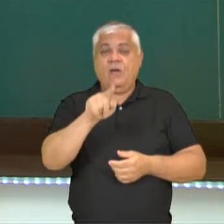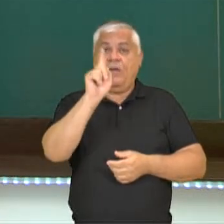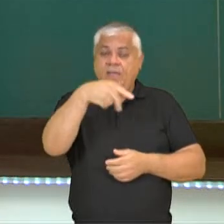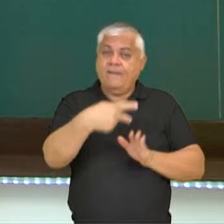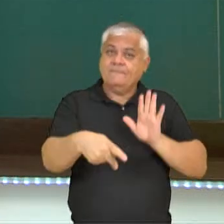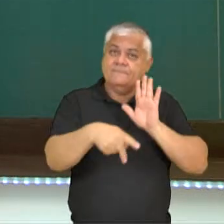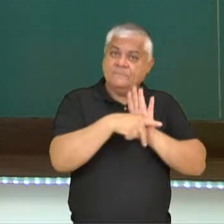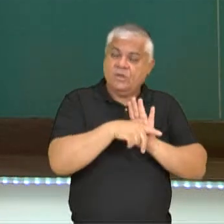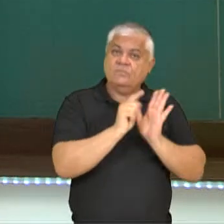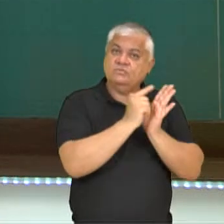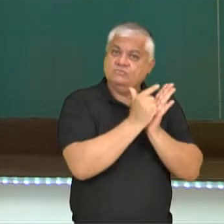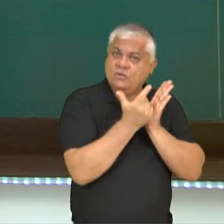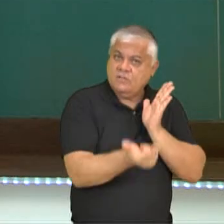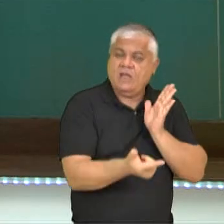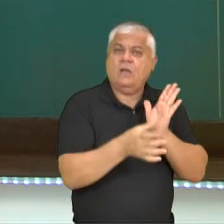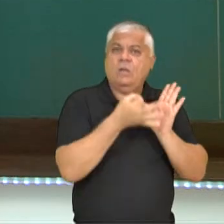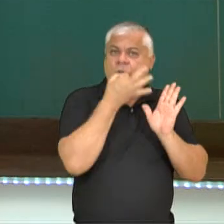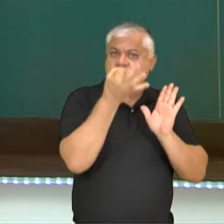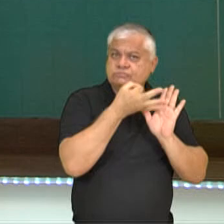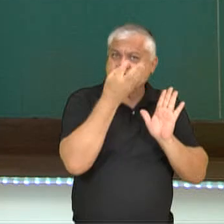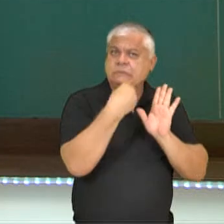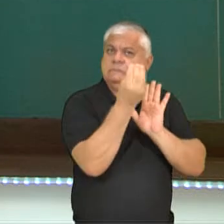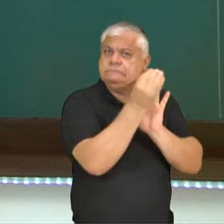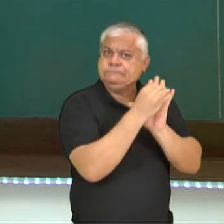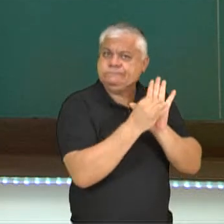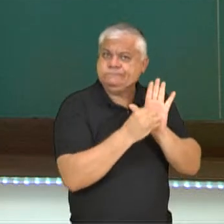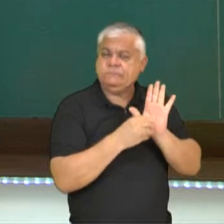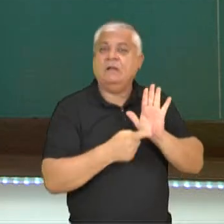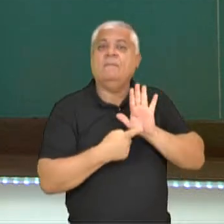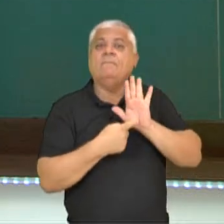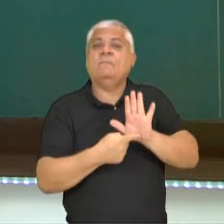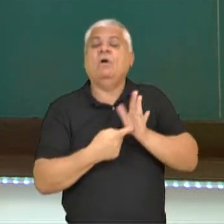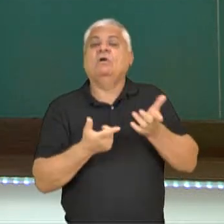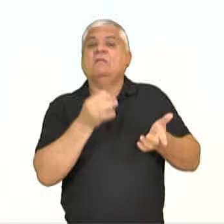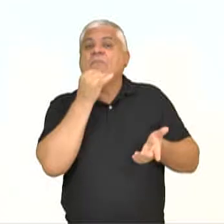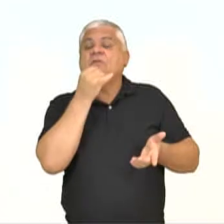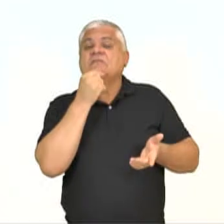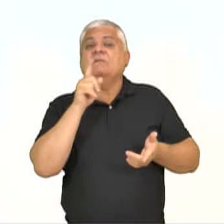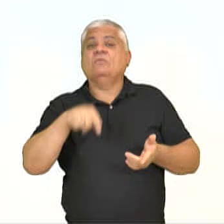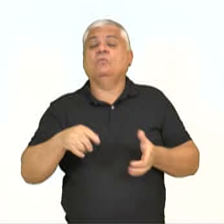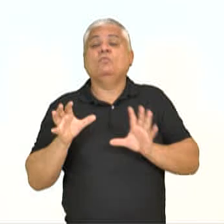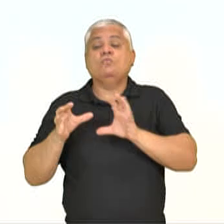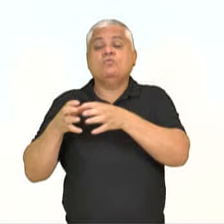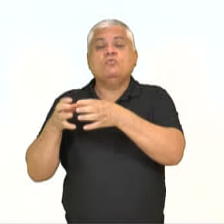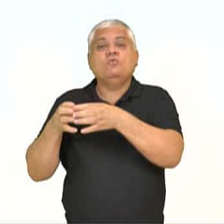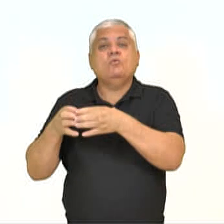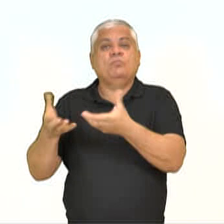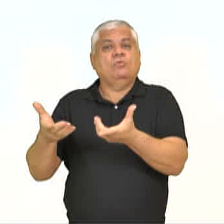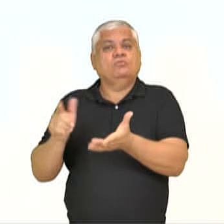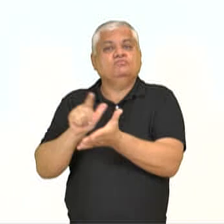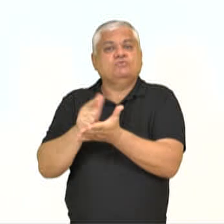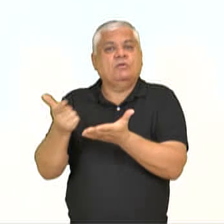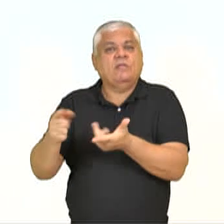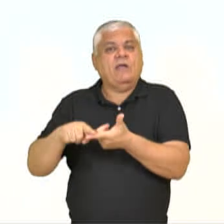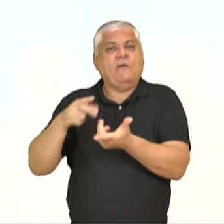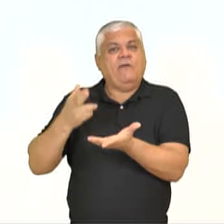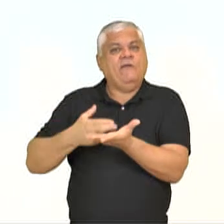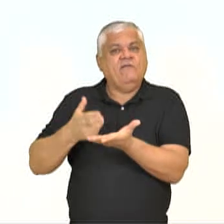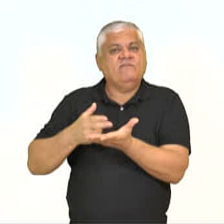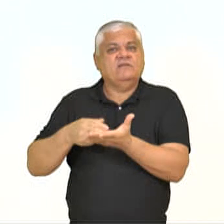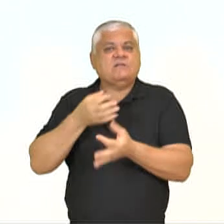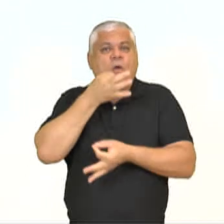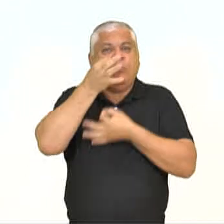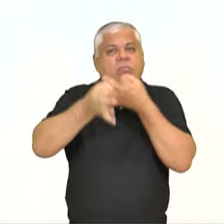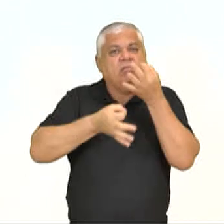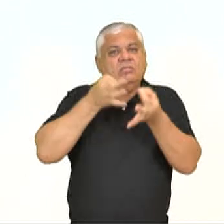e opinativo, apresenta o posicionamento crítico de um determinado grupo, jornal ou revista, ou seja,